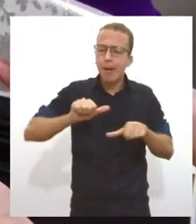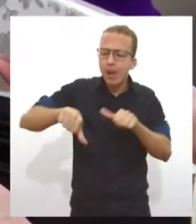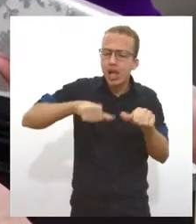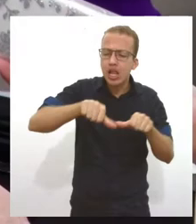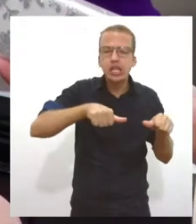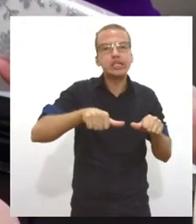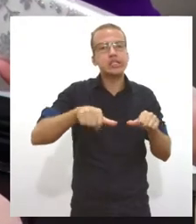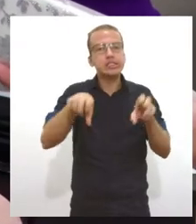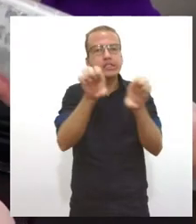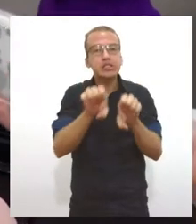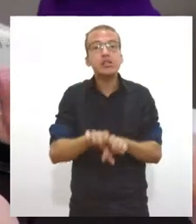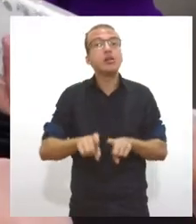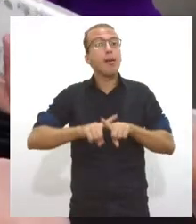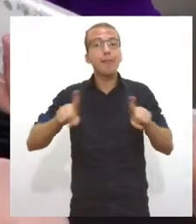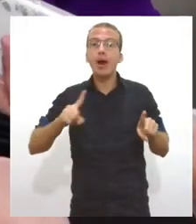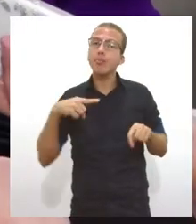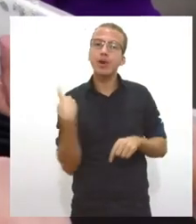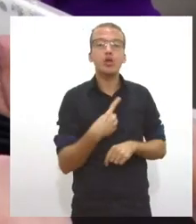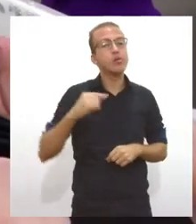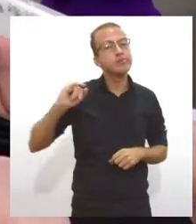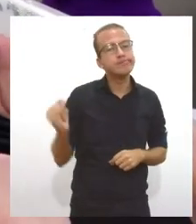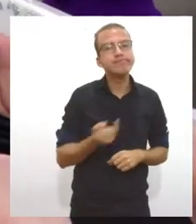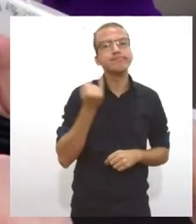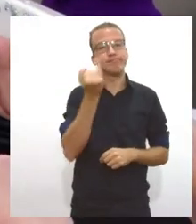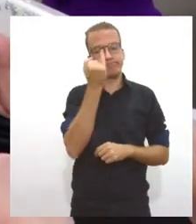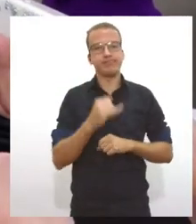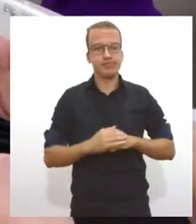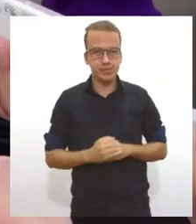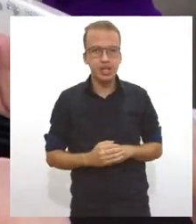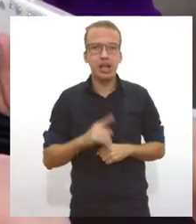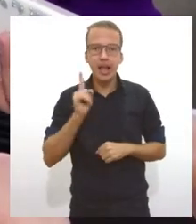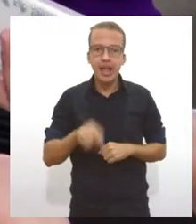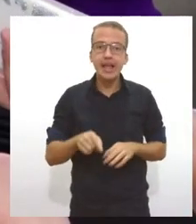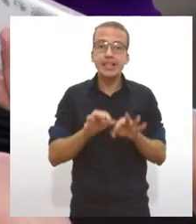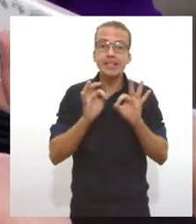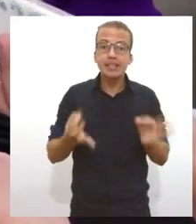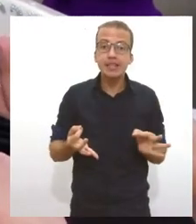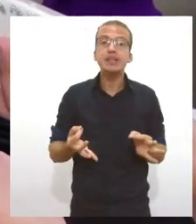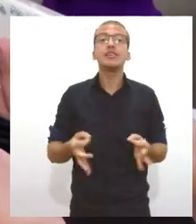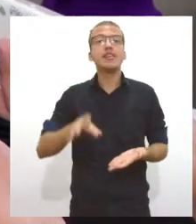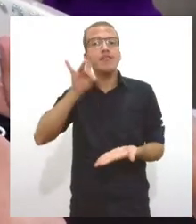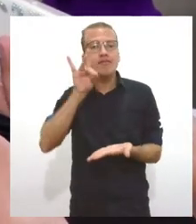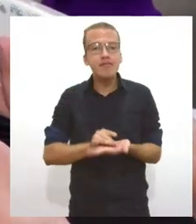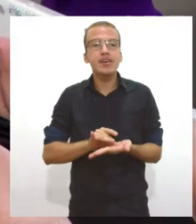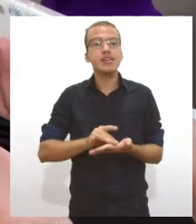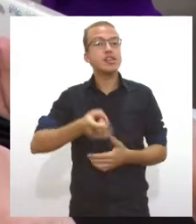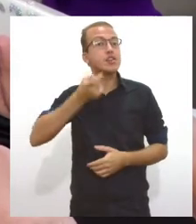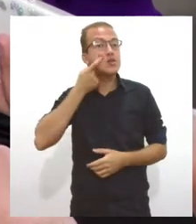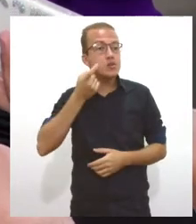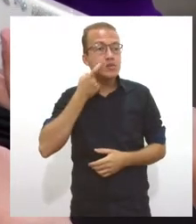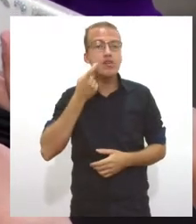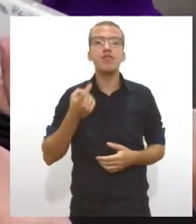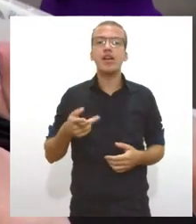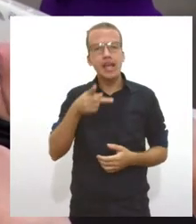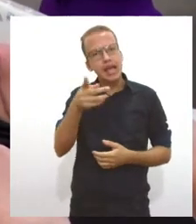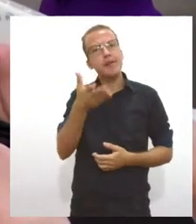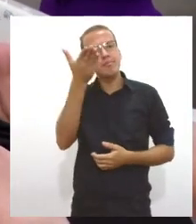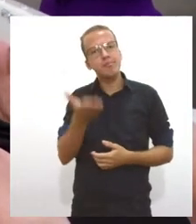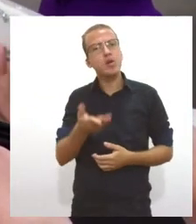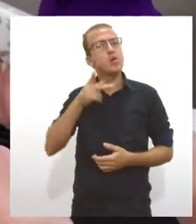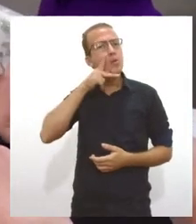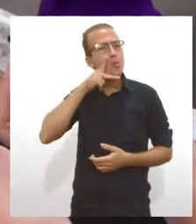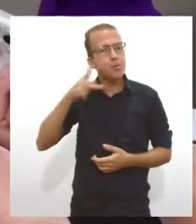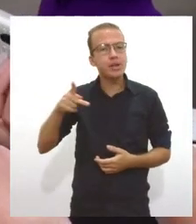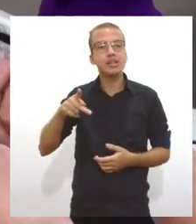gente é grandiosa. Então, tudo isso são pequenas coisas que realmente a gente vem aqui na qualidade de presidente do movimento